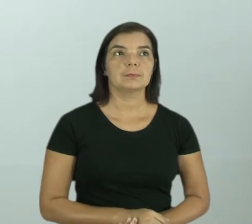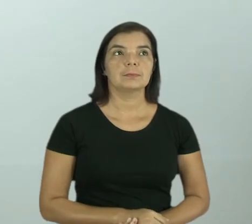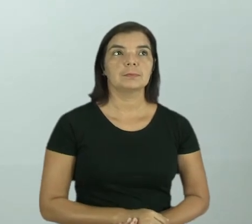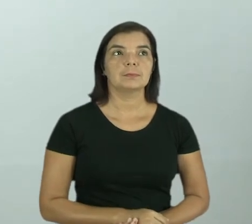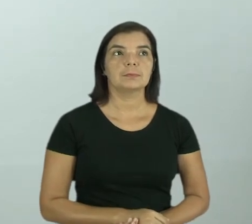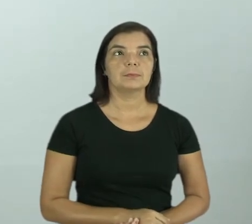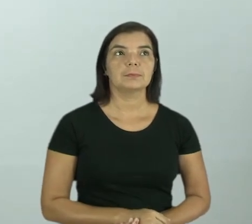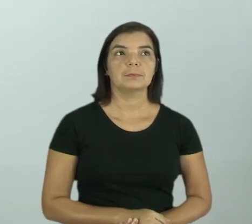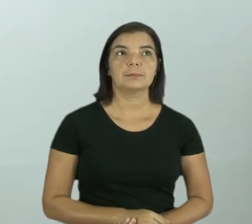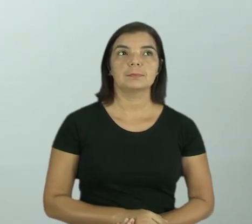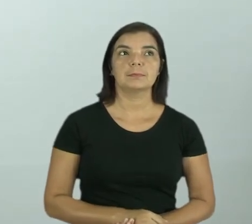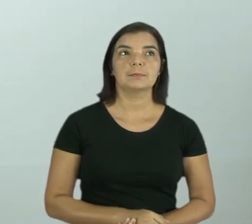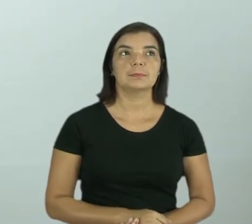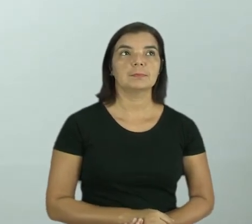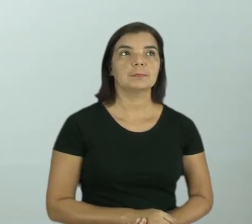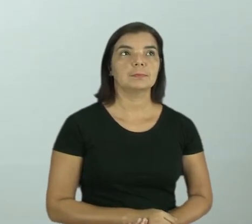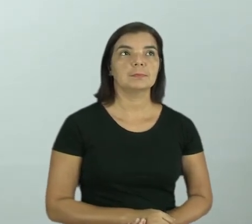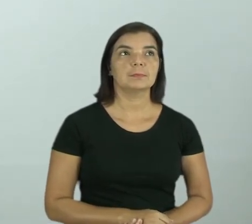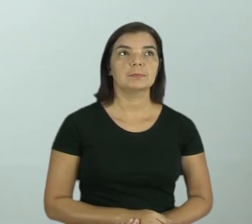Vamos lá.